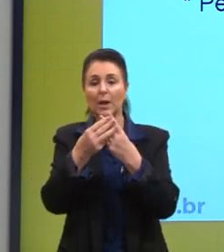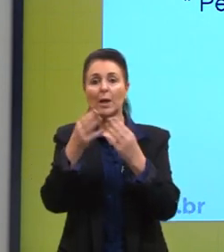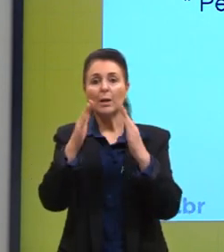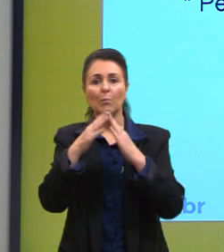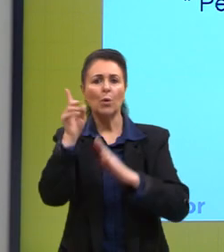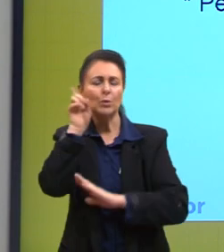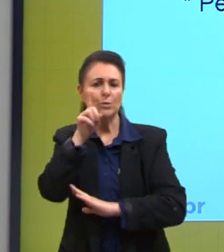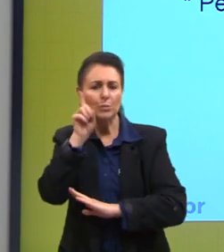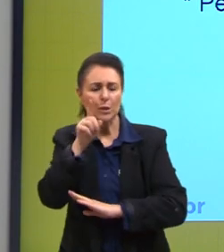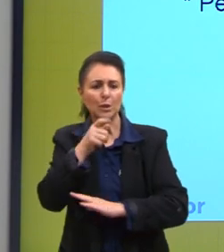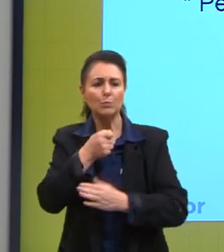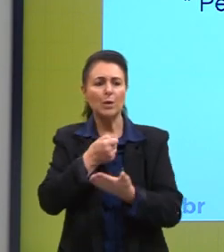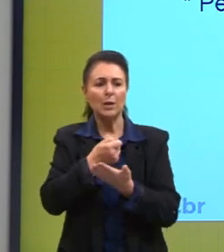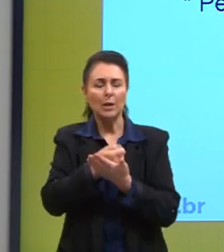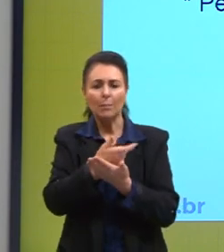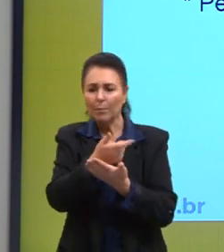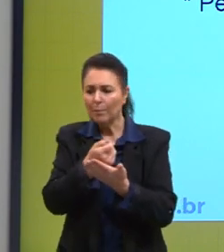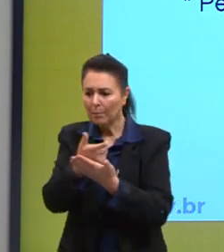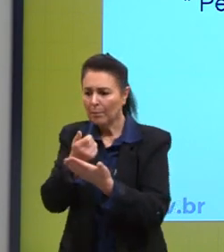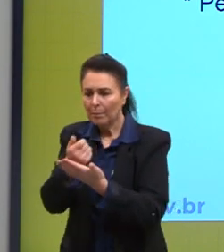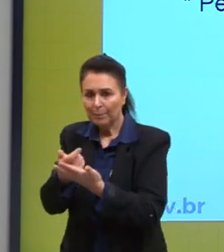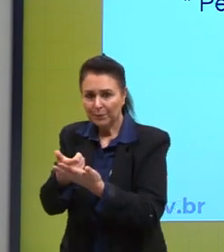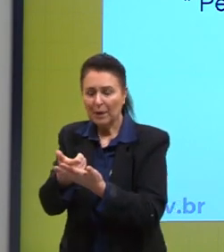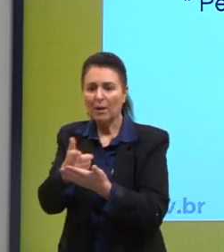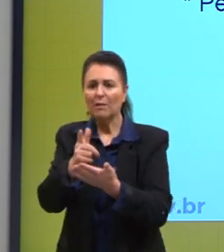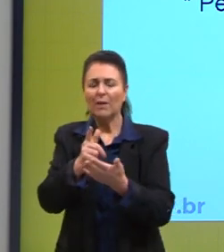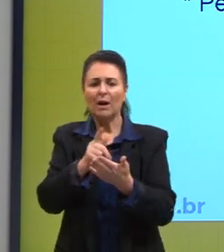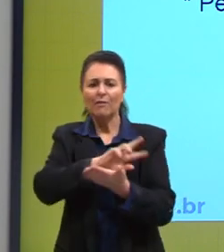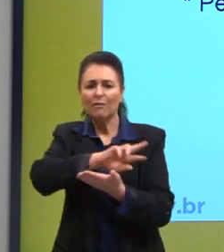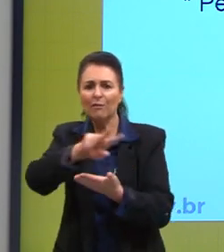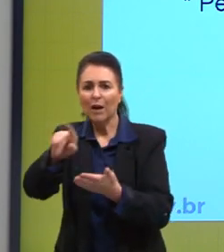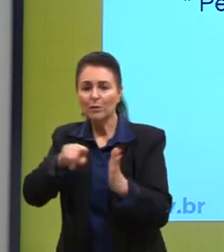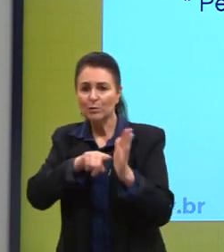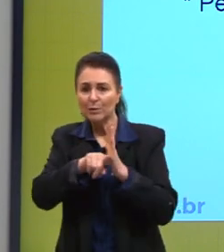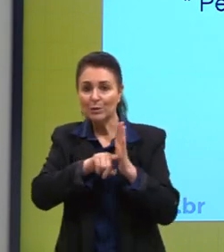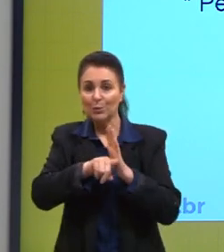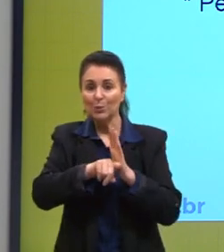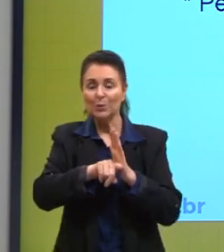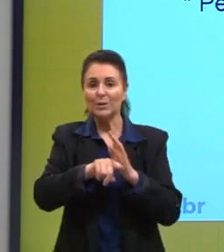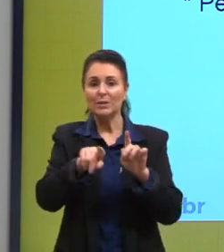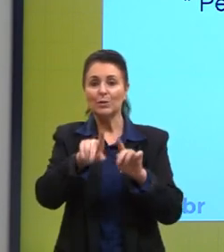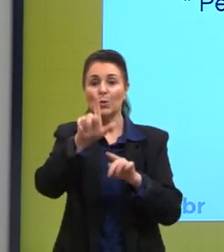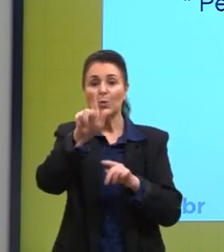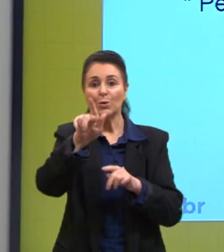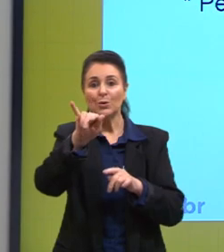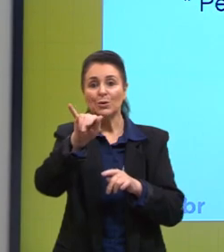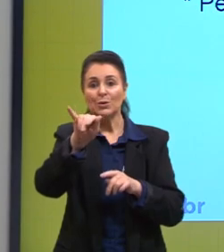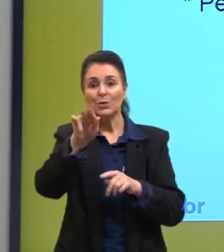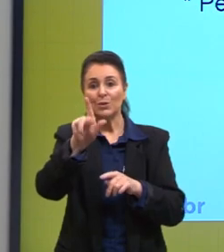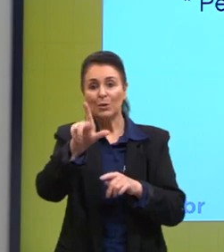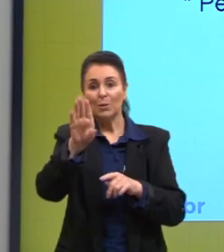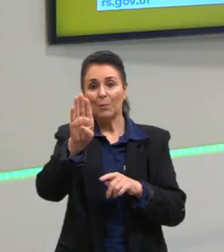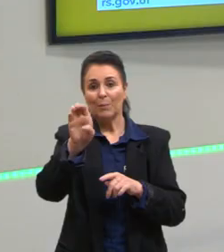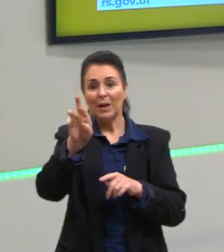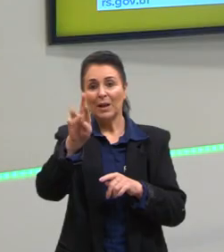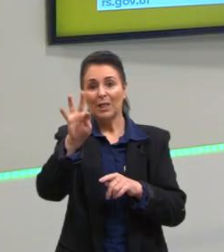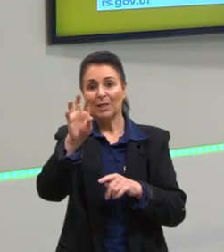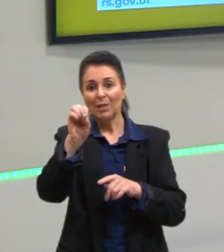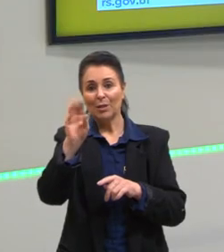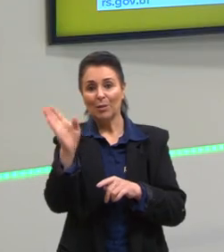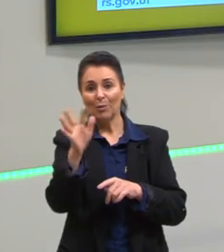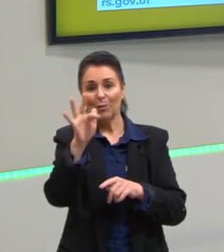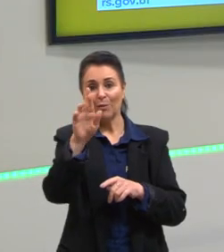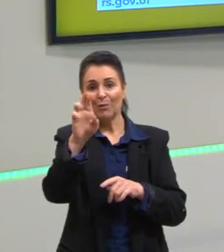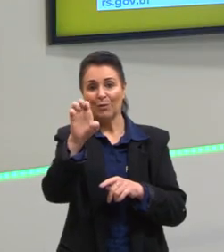vários pesquisadores, entre ele o Gilberto Freire, em que nesse período havia essa preocupação, essa contradição que a